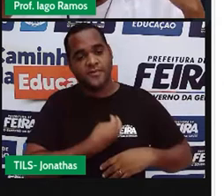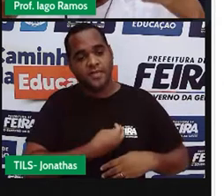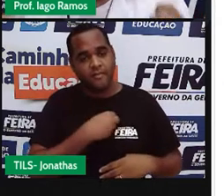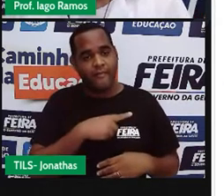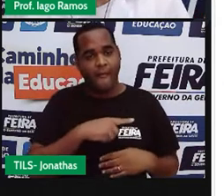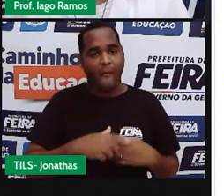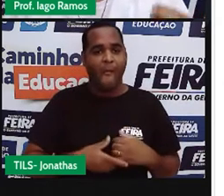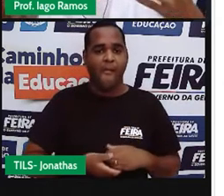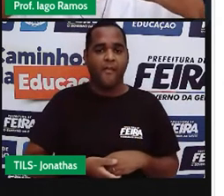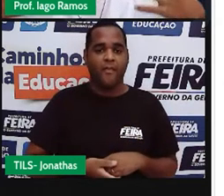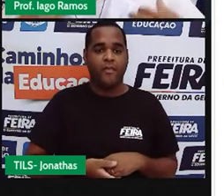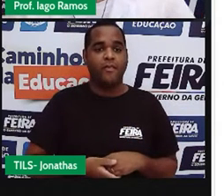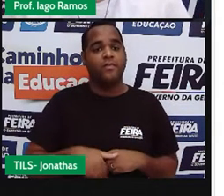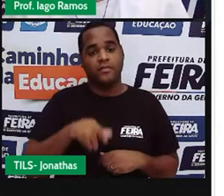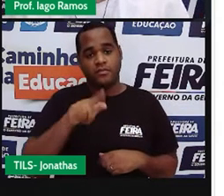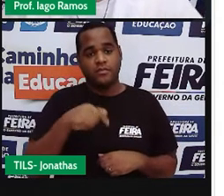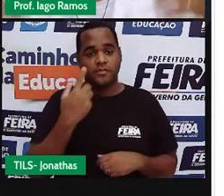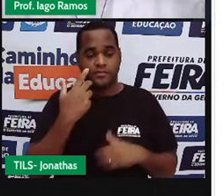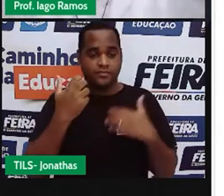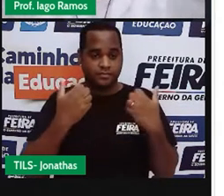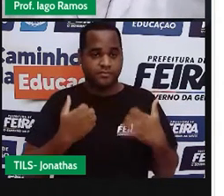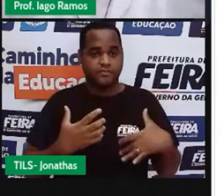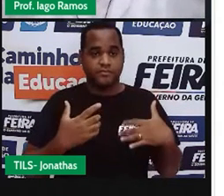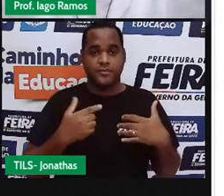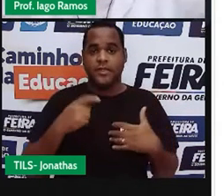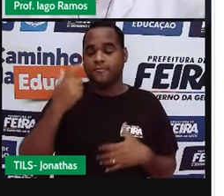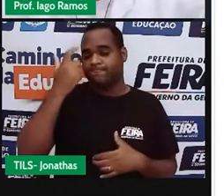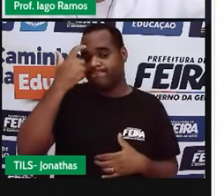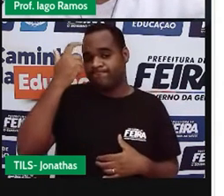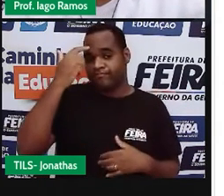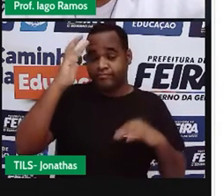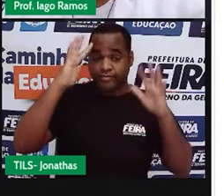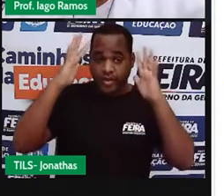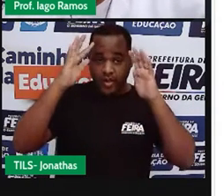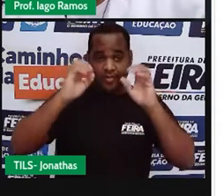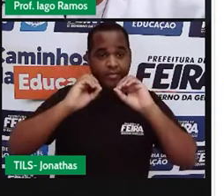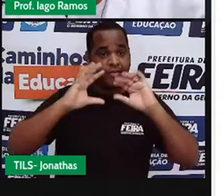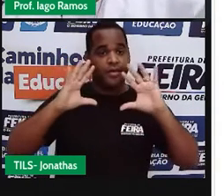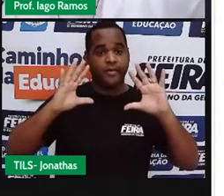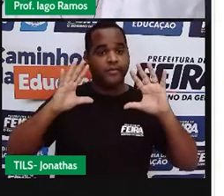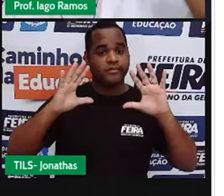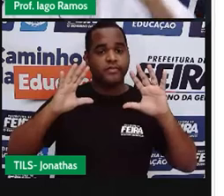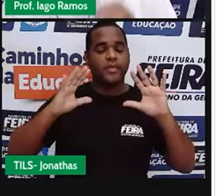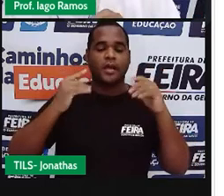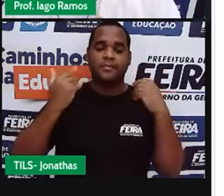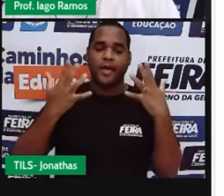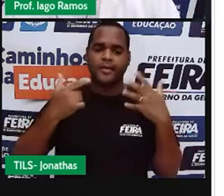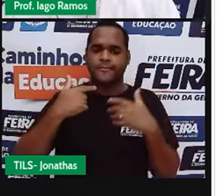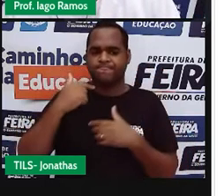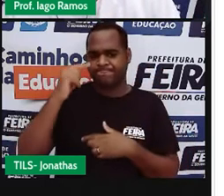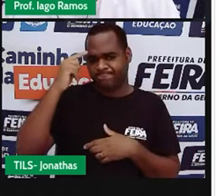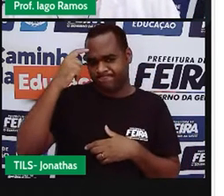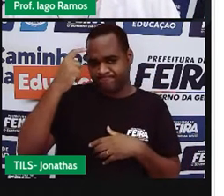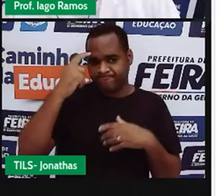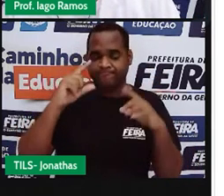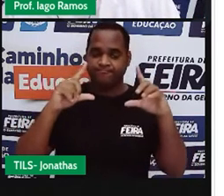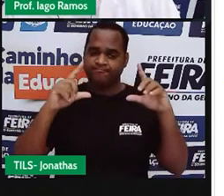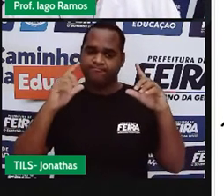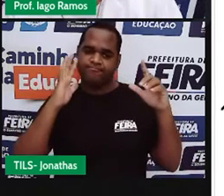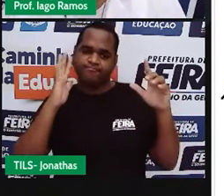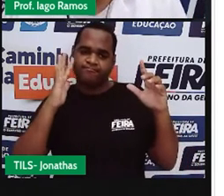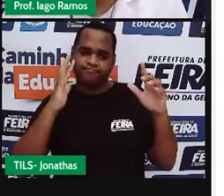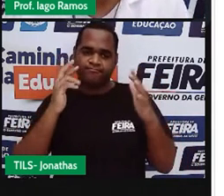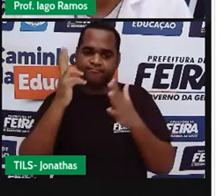Essa é a forma que logo vem na nossa mente, tá? E aí eu ilustrei isso aqui para você.